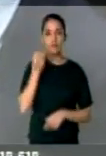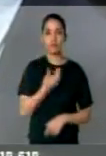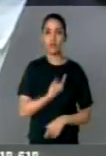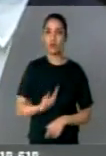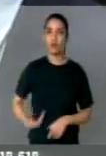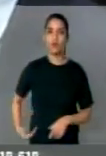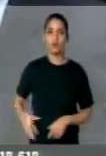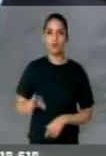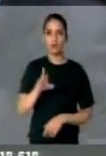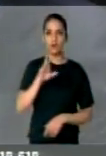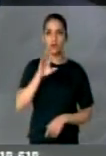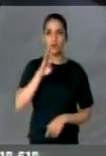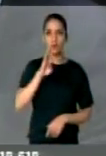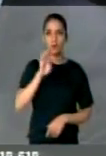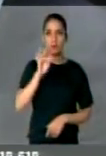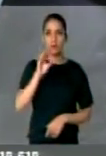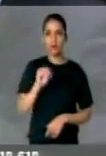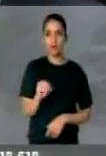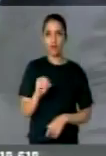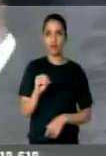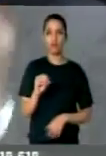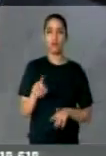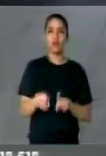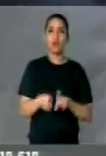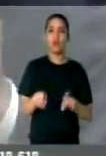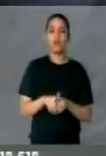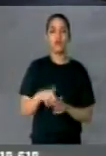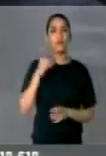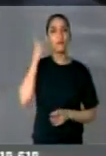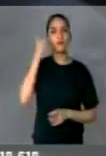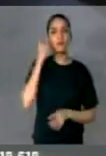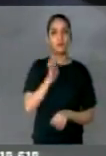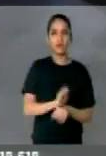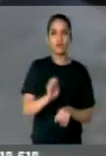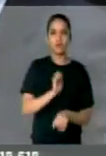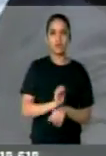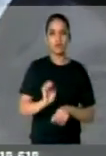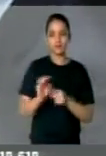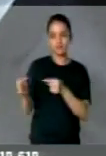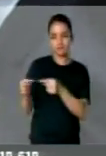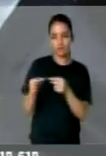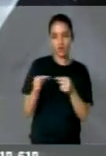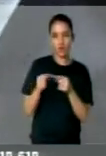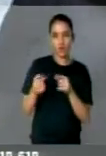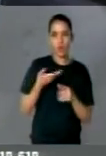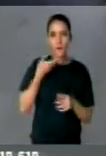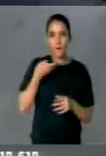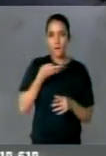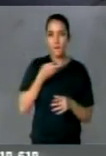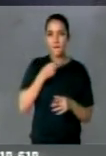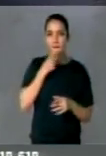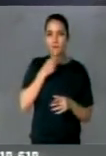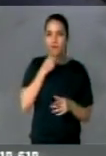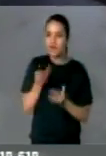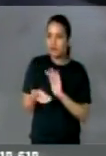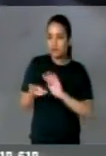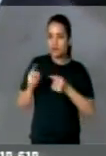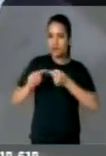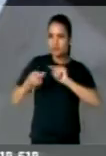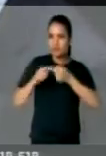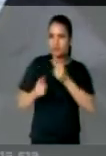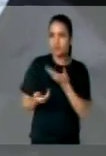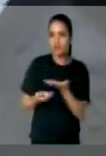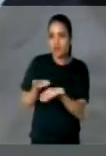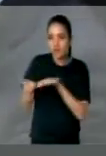Beto Richa e esses deputados estaduais que, infelizmente, por acordos políticos, por negociações, por cargos, acabam